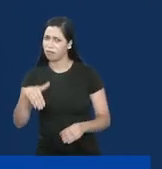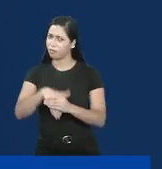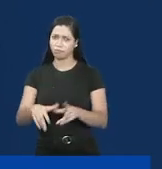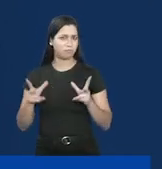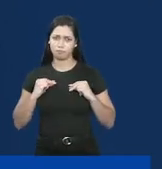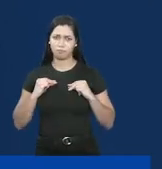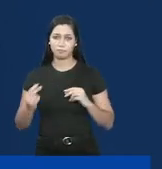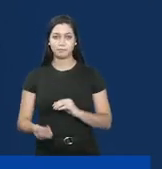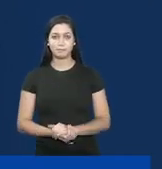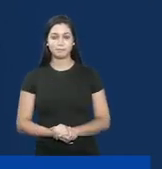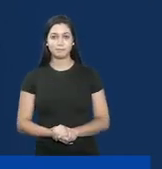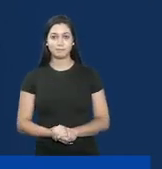não merece seu voto.